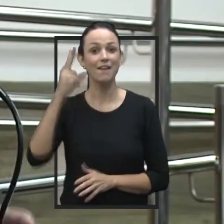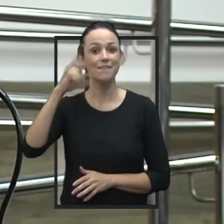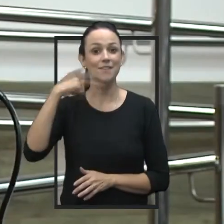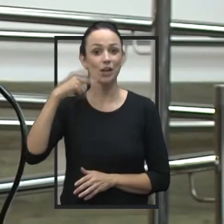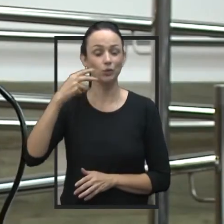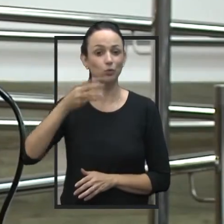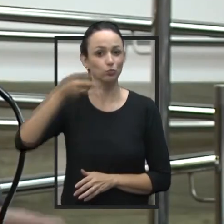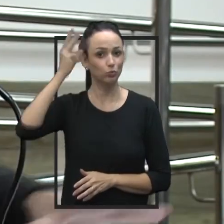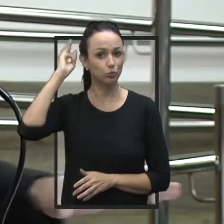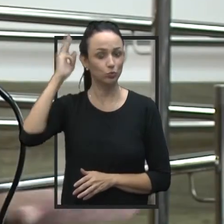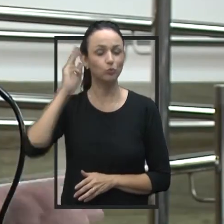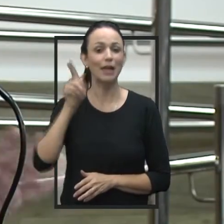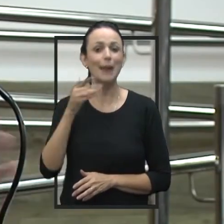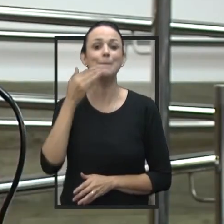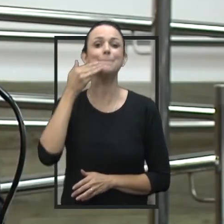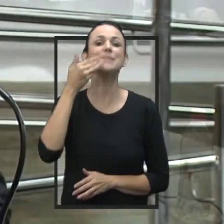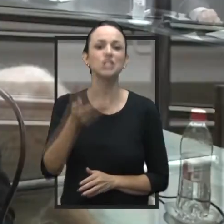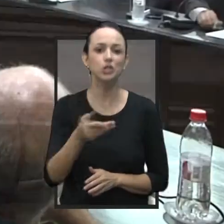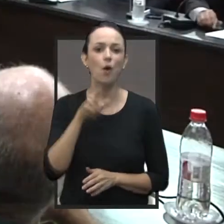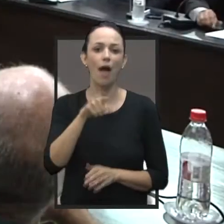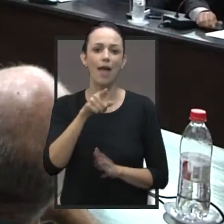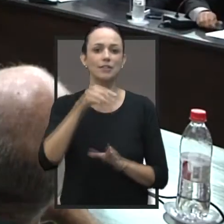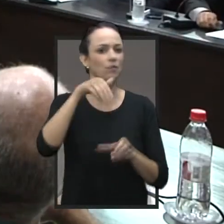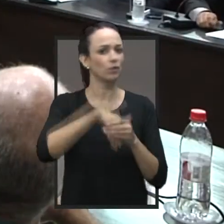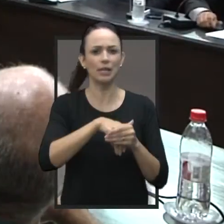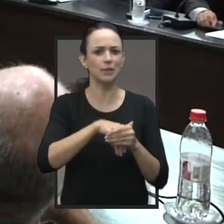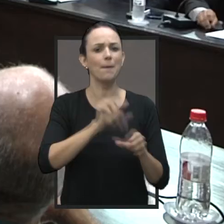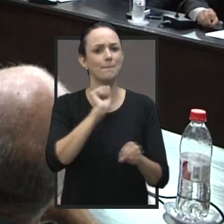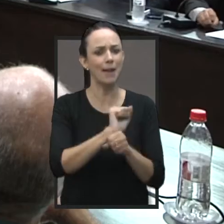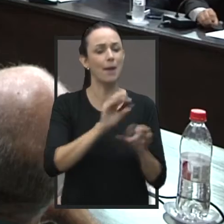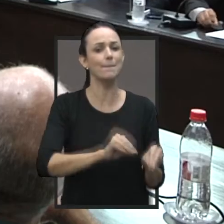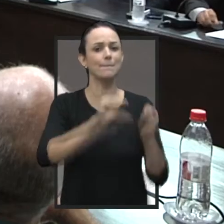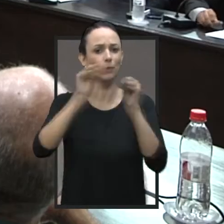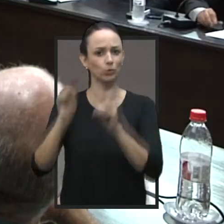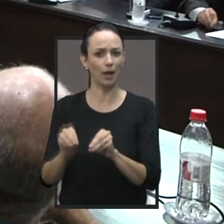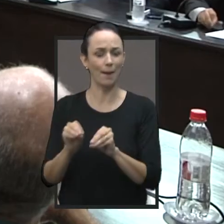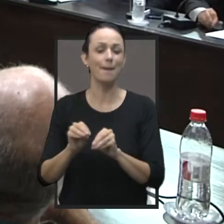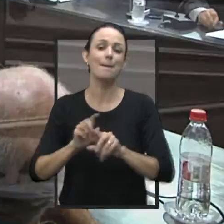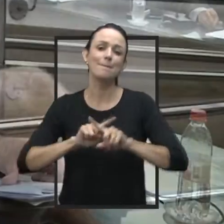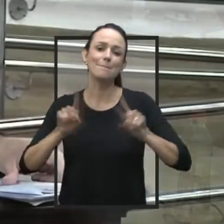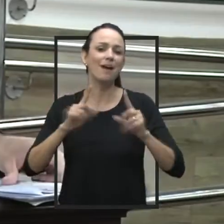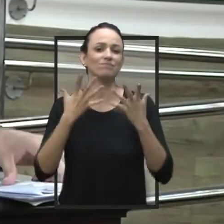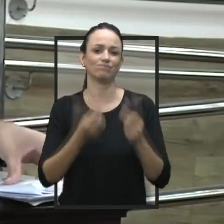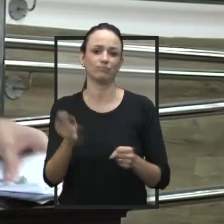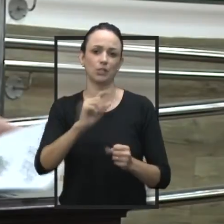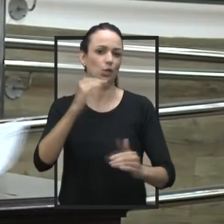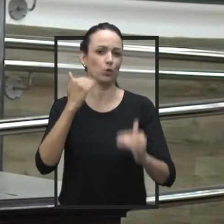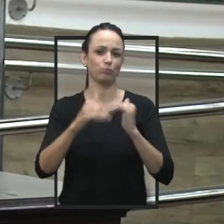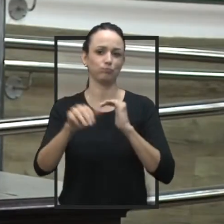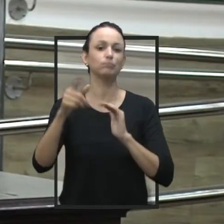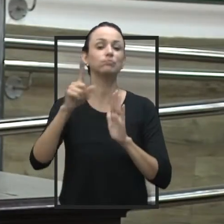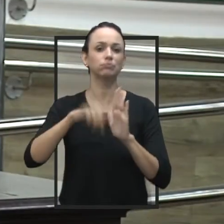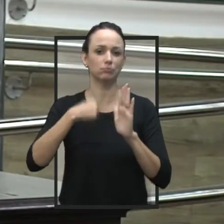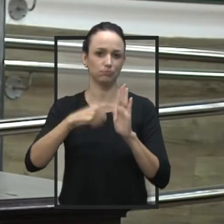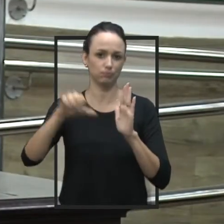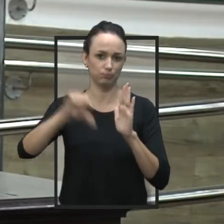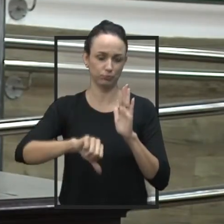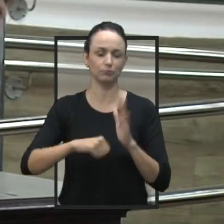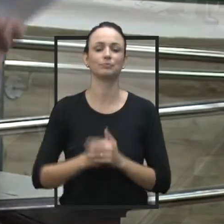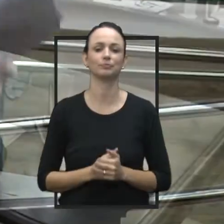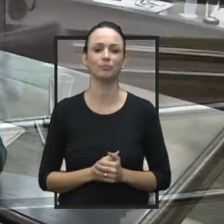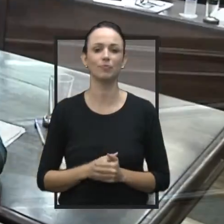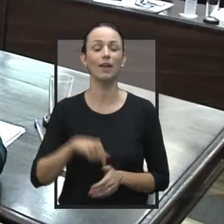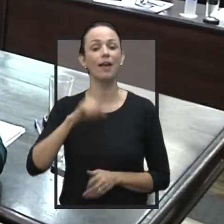O vereador Matheus Turini chegou a solicitar o adiamento da segunda votação deste projeto, porém, o pedido foi rejeitado pela maioria dos